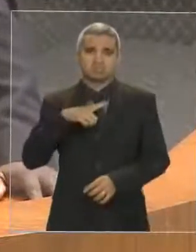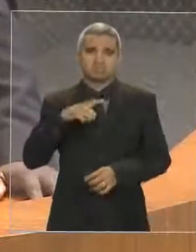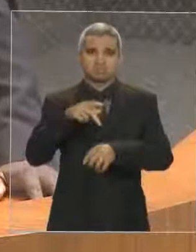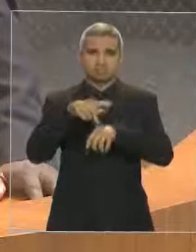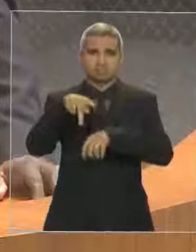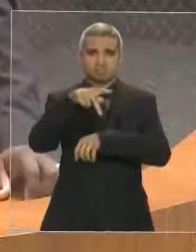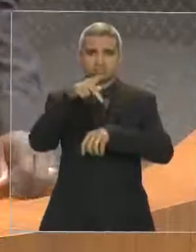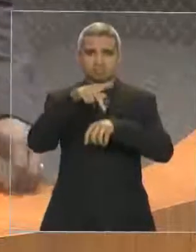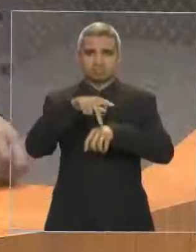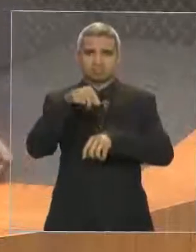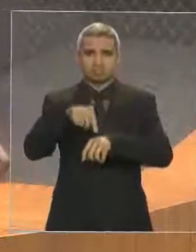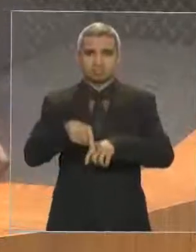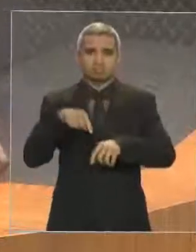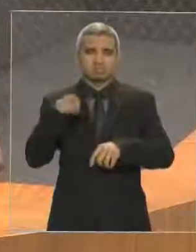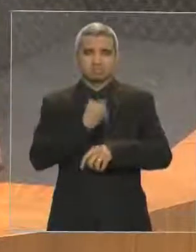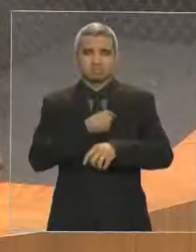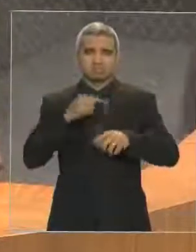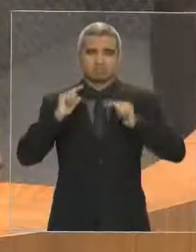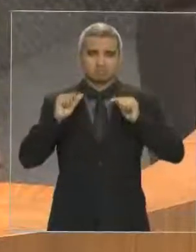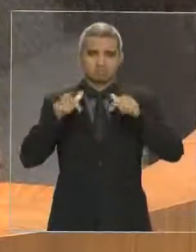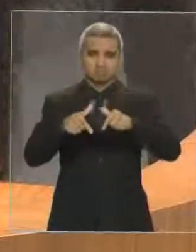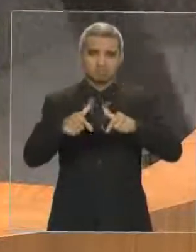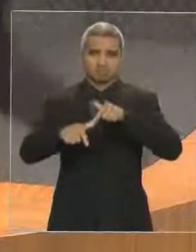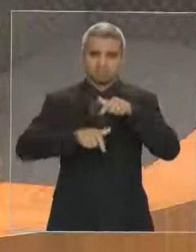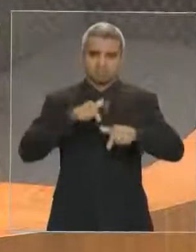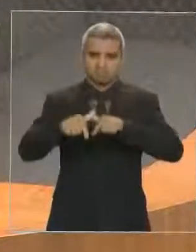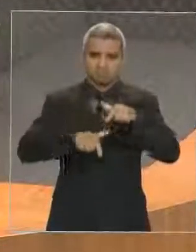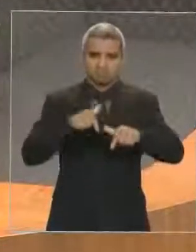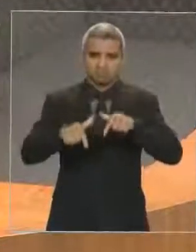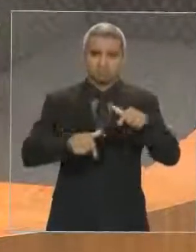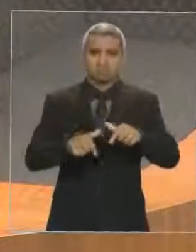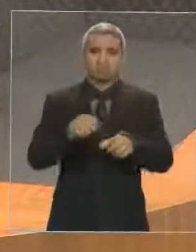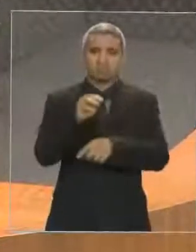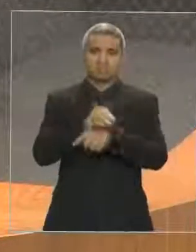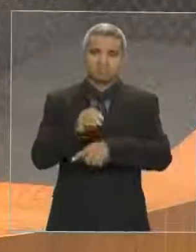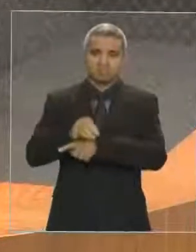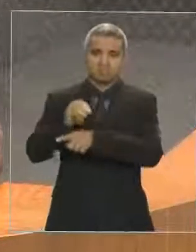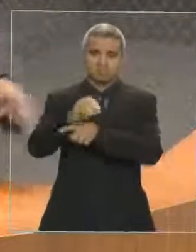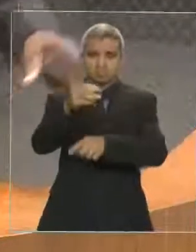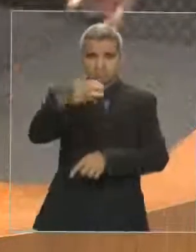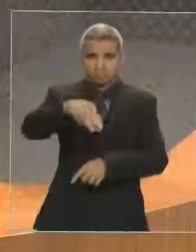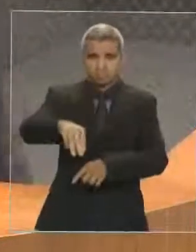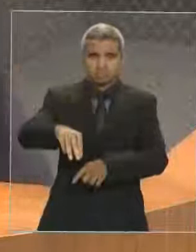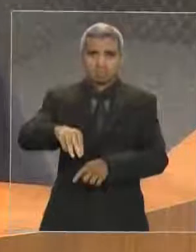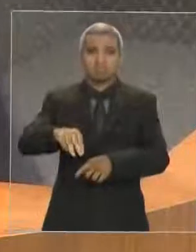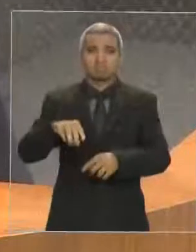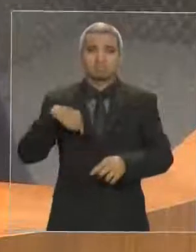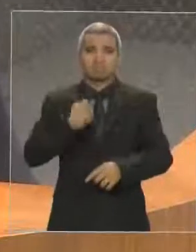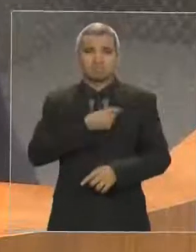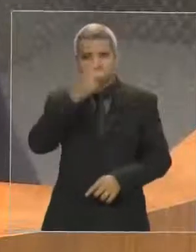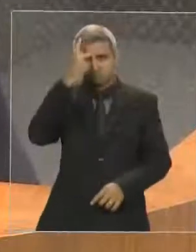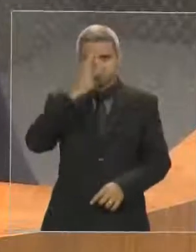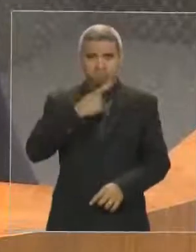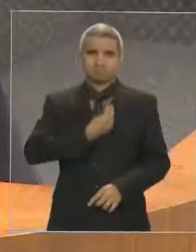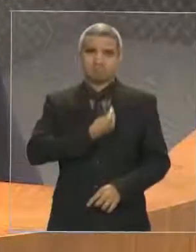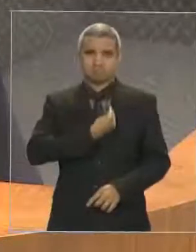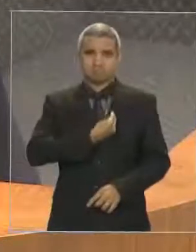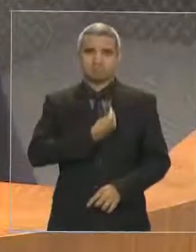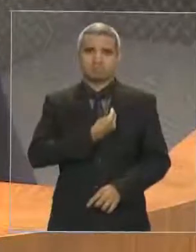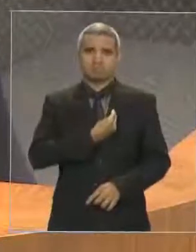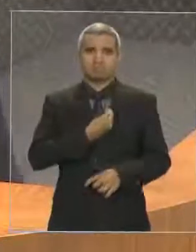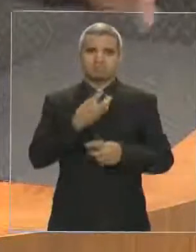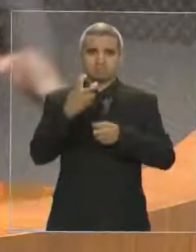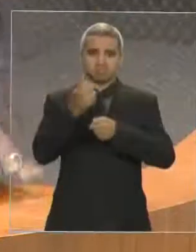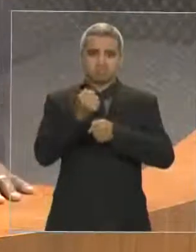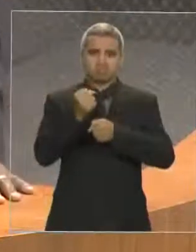pelo bem do Maranhão, oferecer nossas vidas. E é essa tricolor bandeira que está do